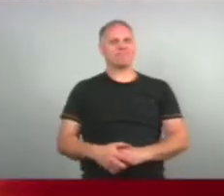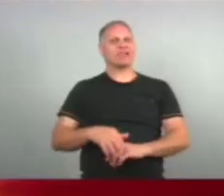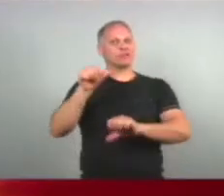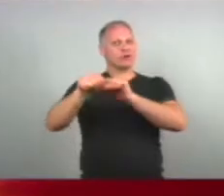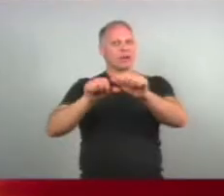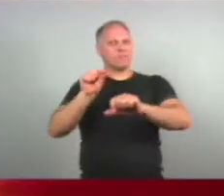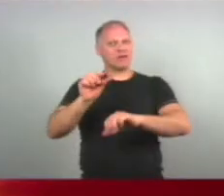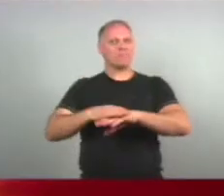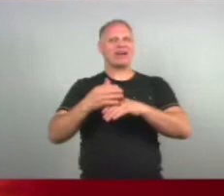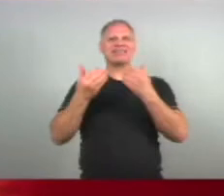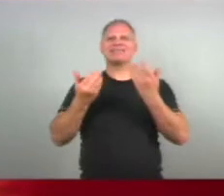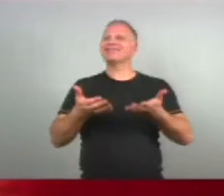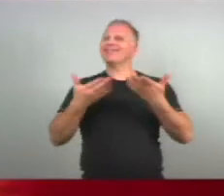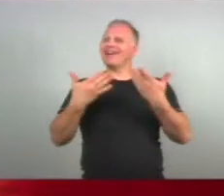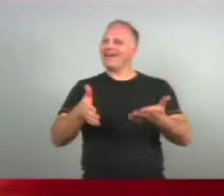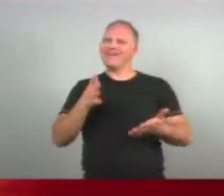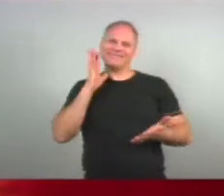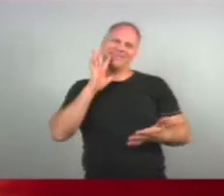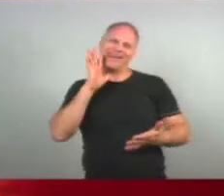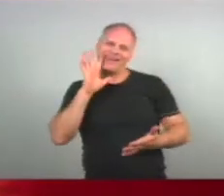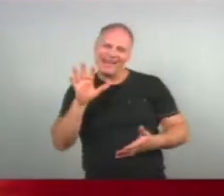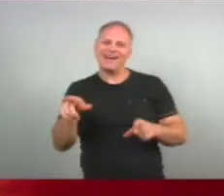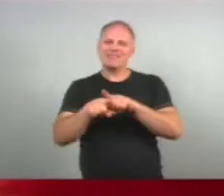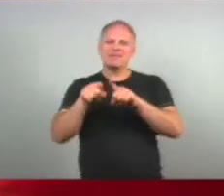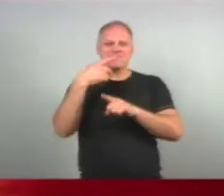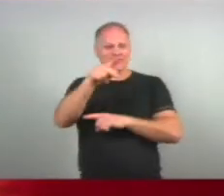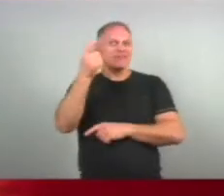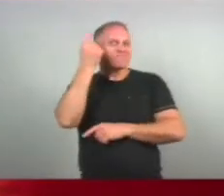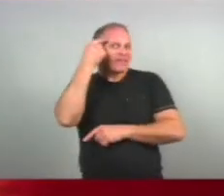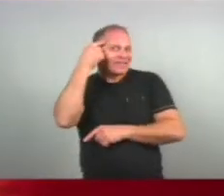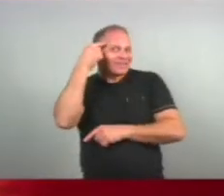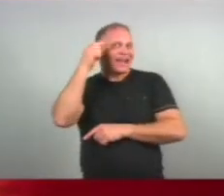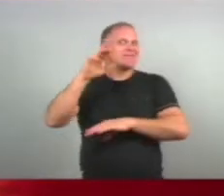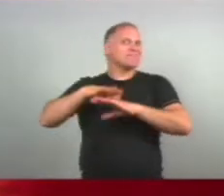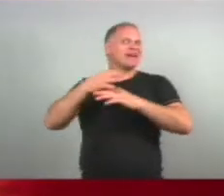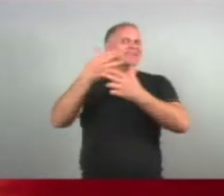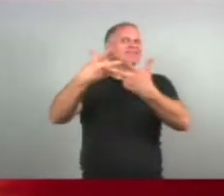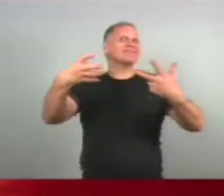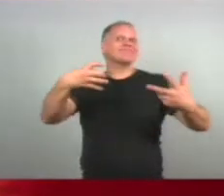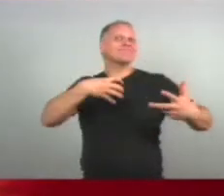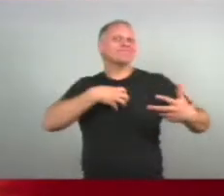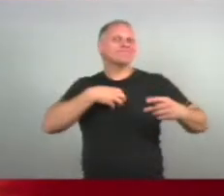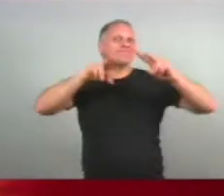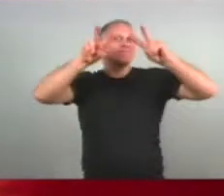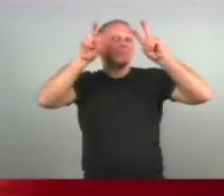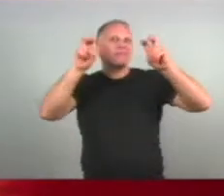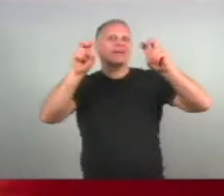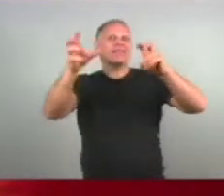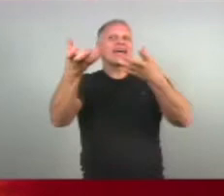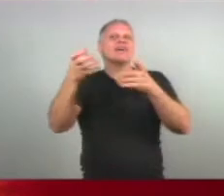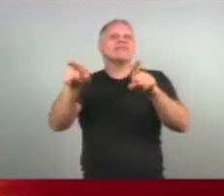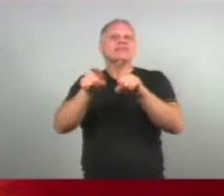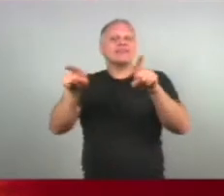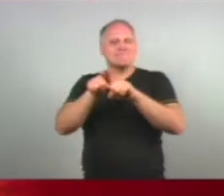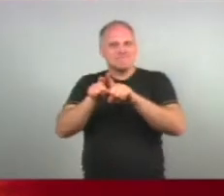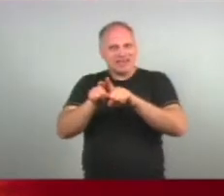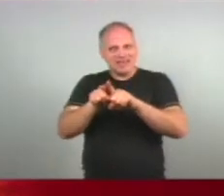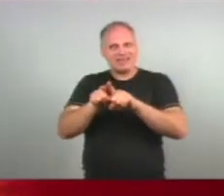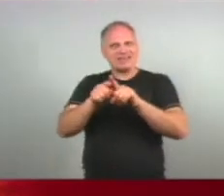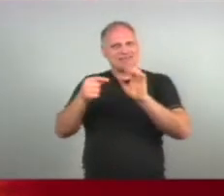isso Um pouquinho mais leve E trazer à luz Essas reflexões Angelita Eu gostaria de trazer Então